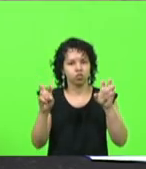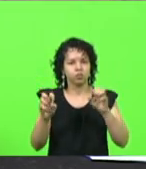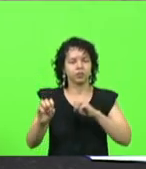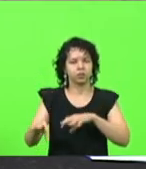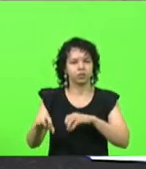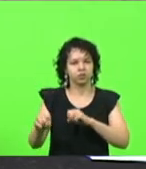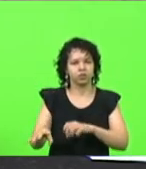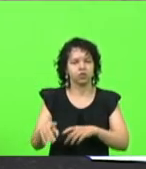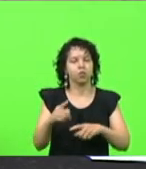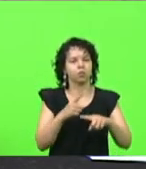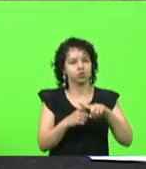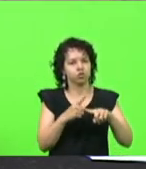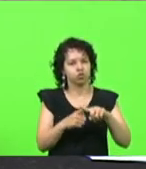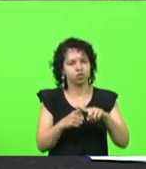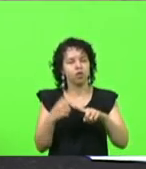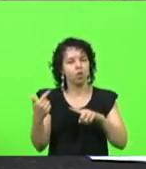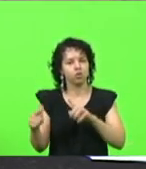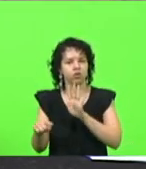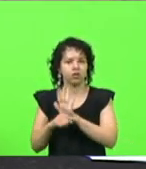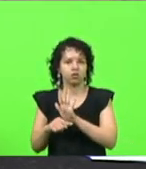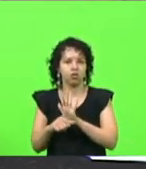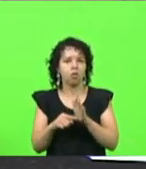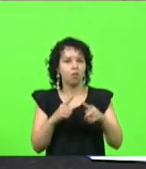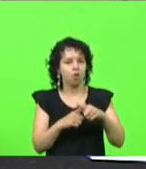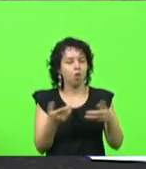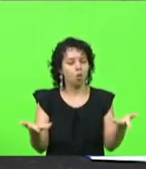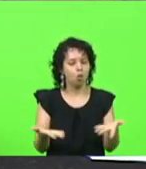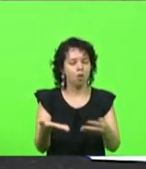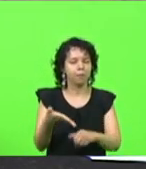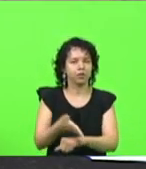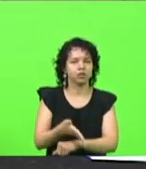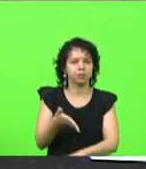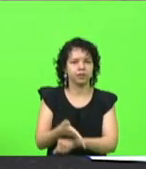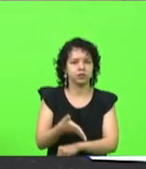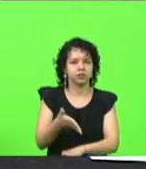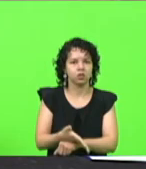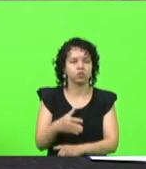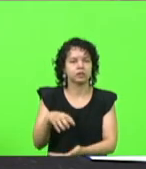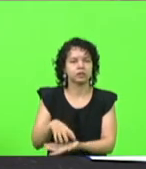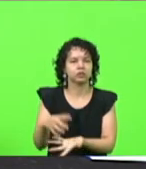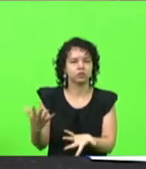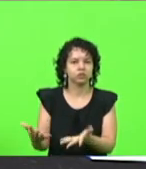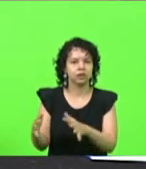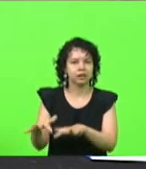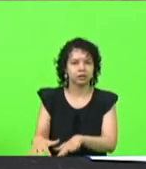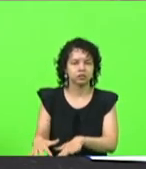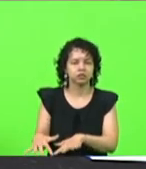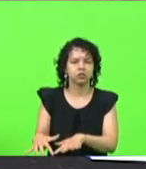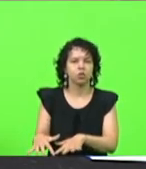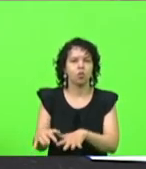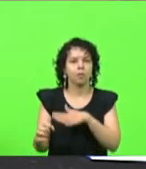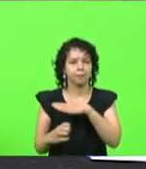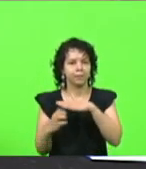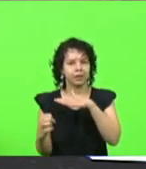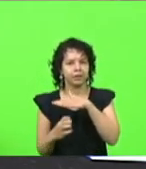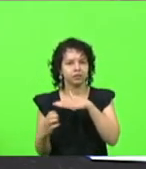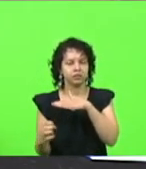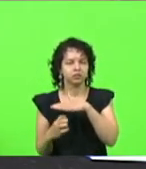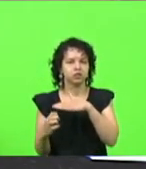negativas. A positiva, hoje nós vamos ter aí a participação do Centro de Integração Empresa-Escola,